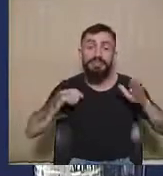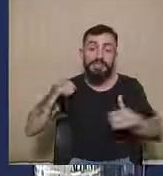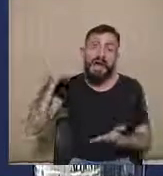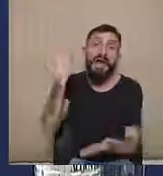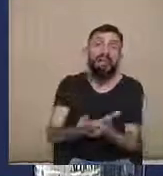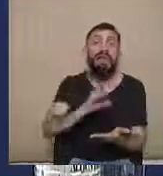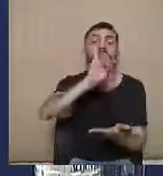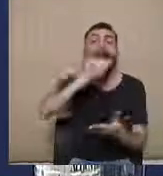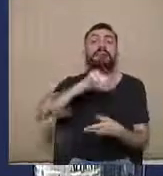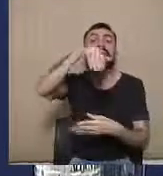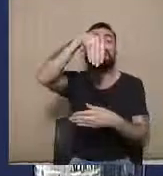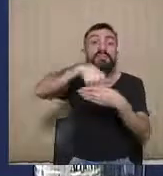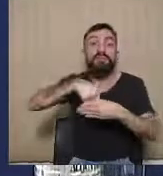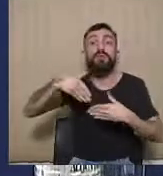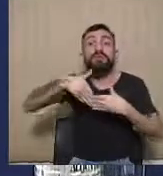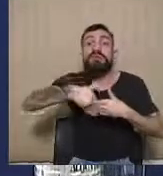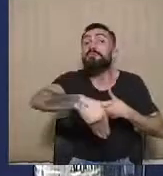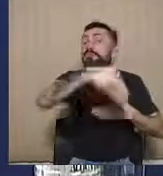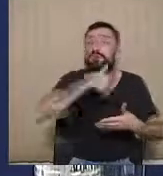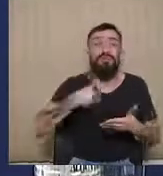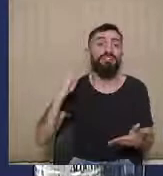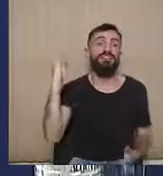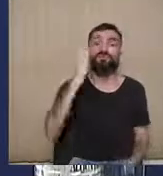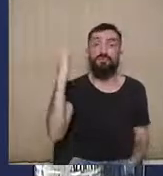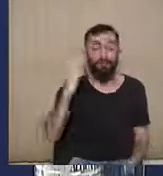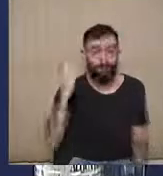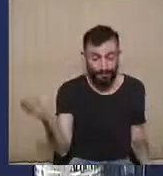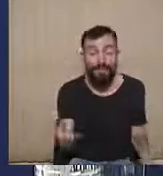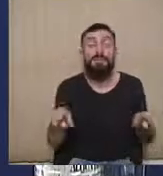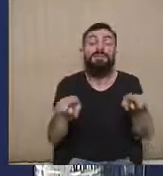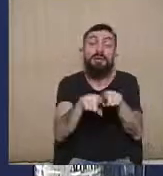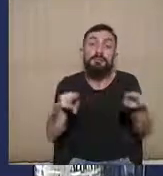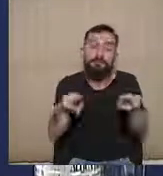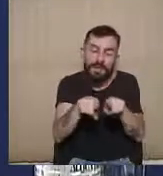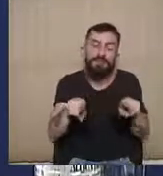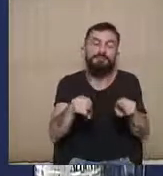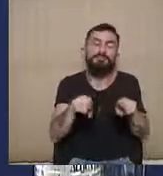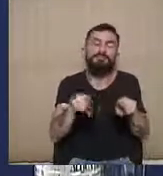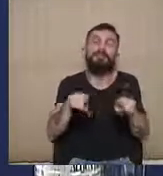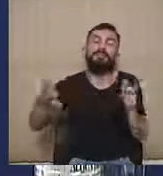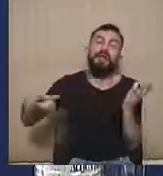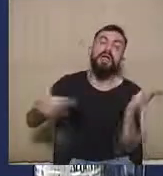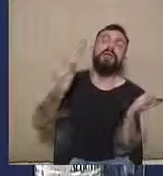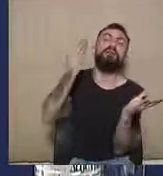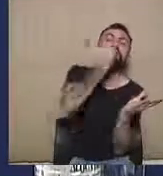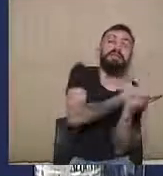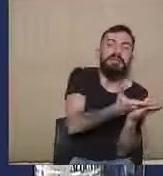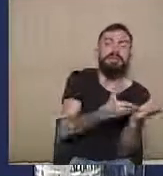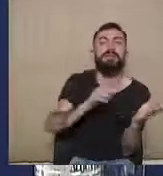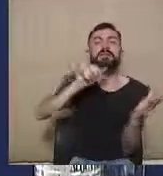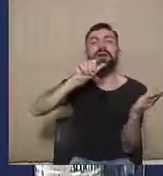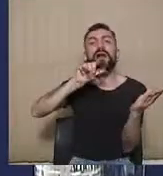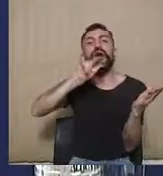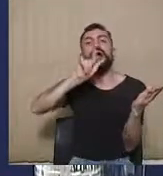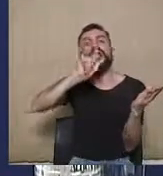das eleições. Passado isso, não será mais possível. Nós temos as representações, as AIDS e